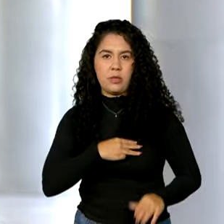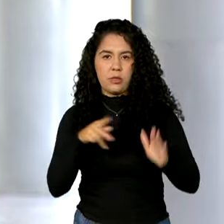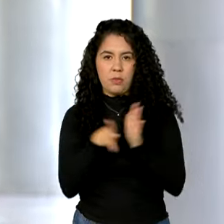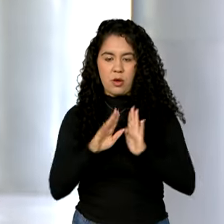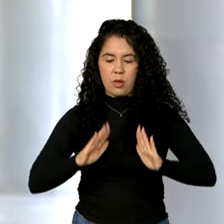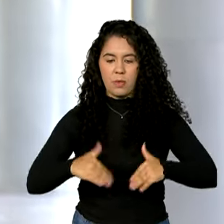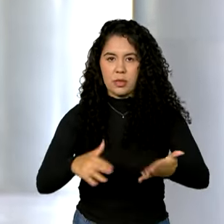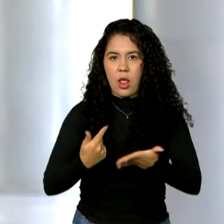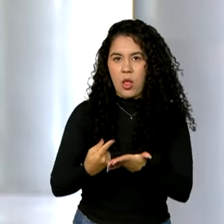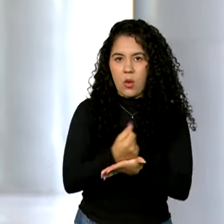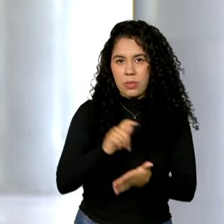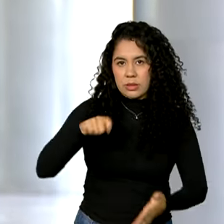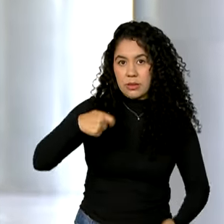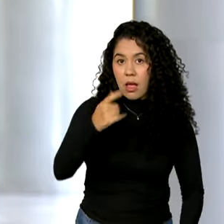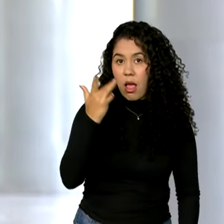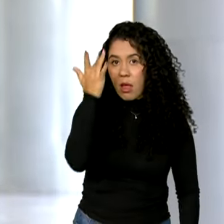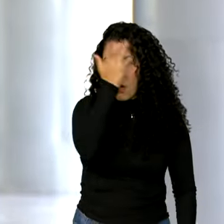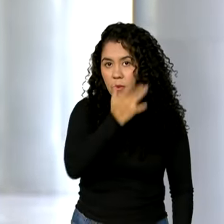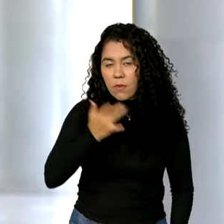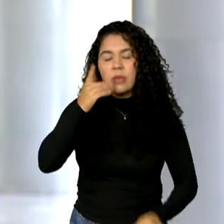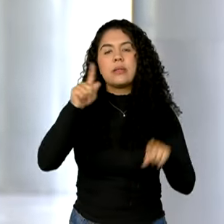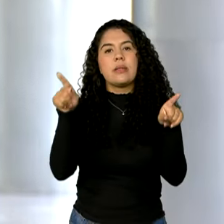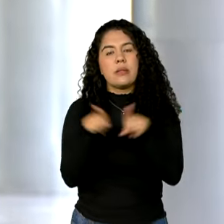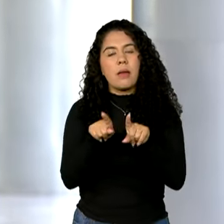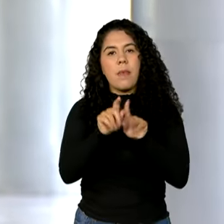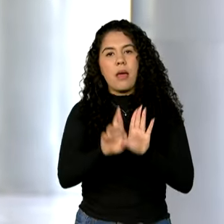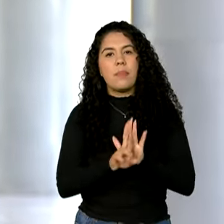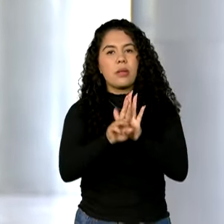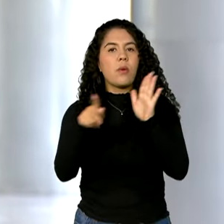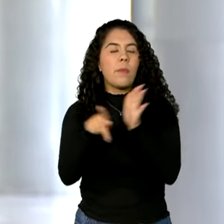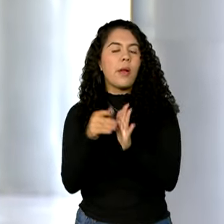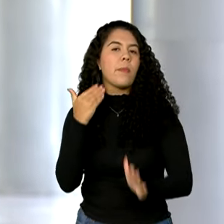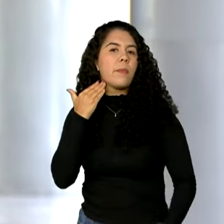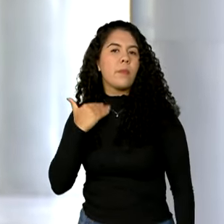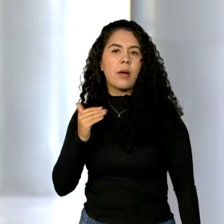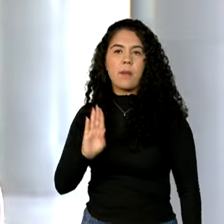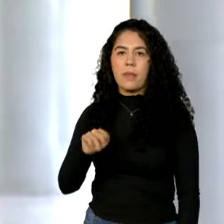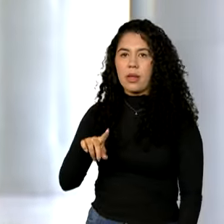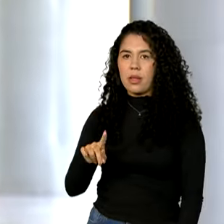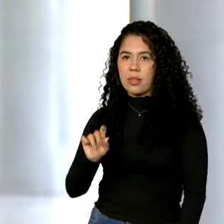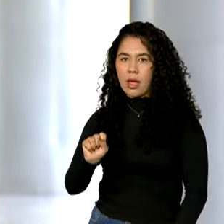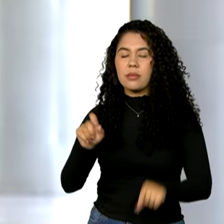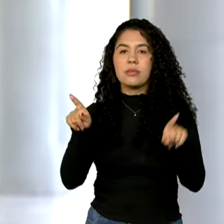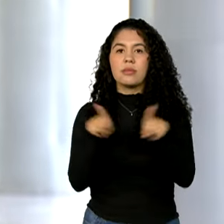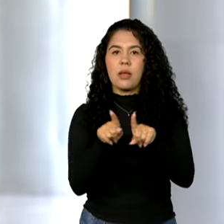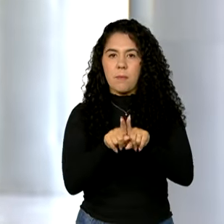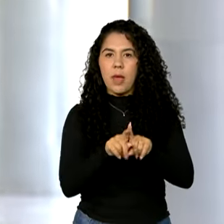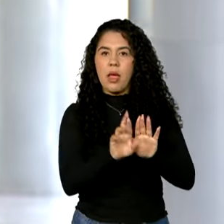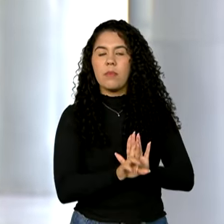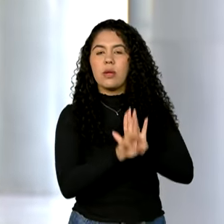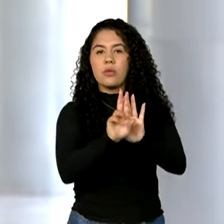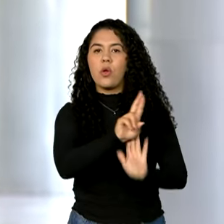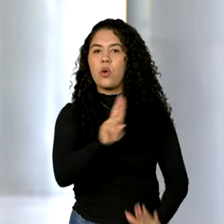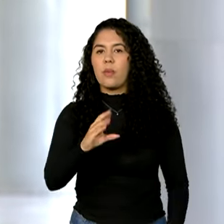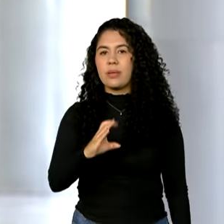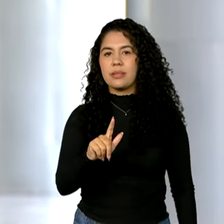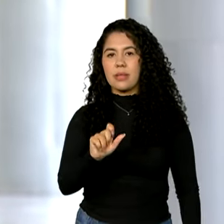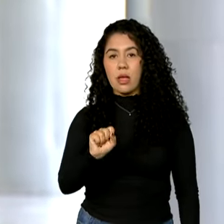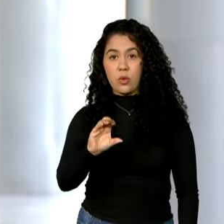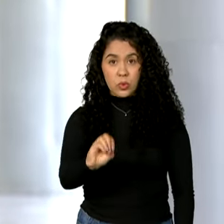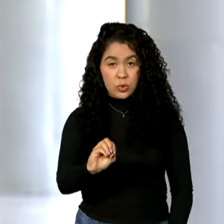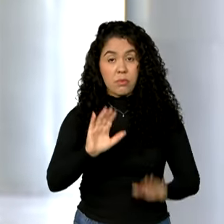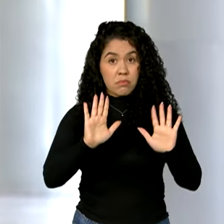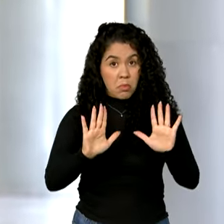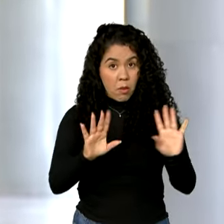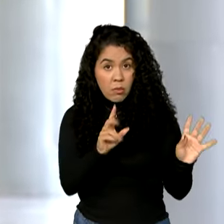BNDES, Aloysio Mercadante, e do assessor-chefe da Assessoria Especial do presidente, Celso Amorim. E logo depois dessa reunião,